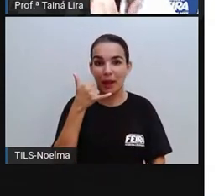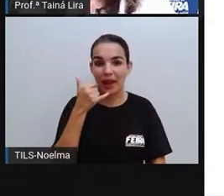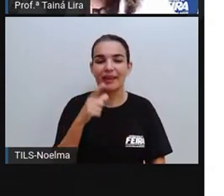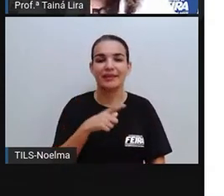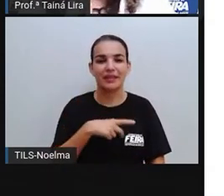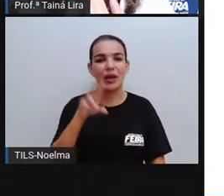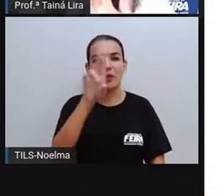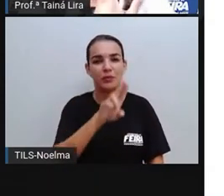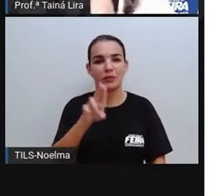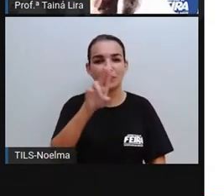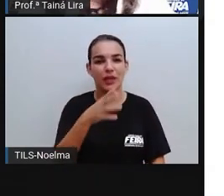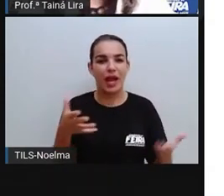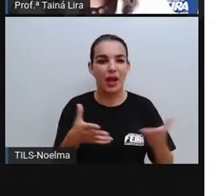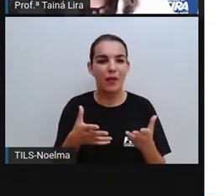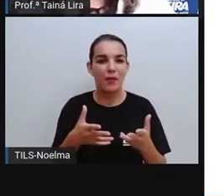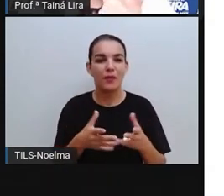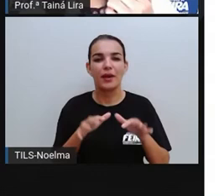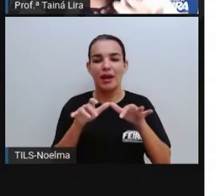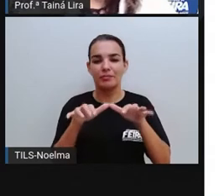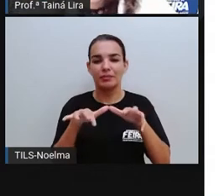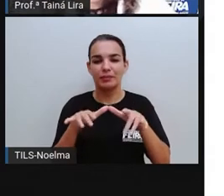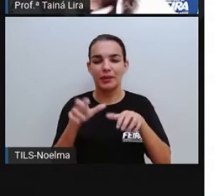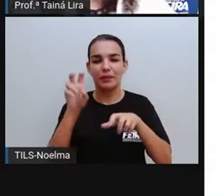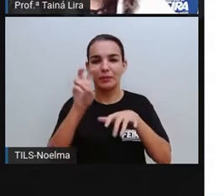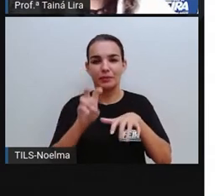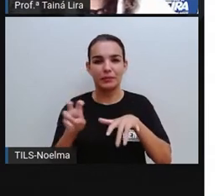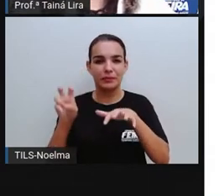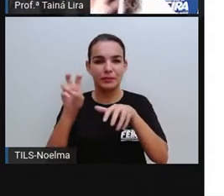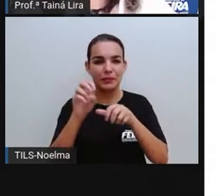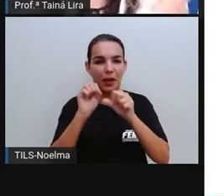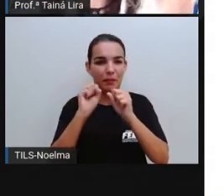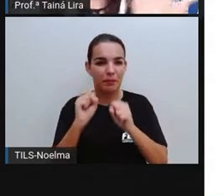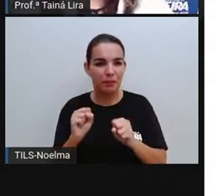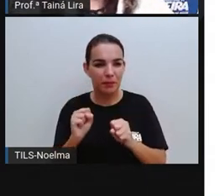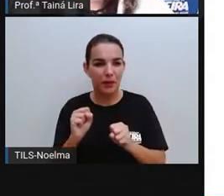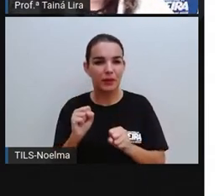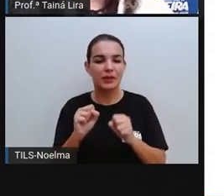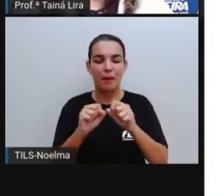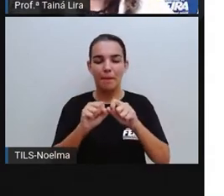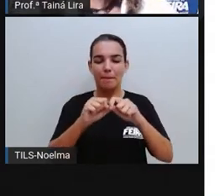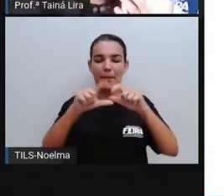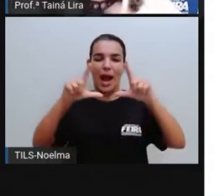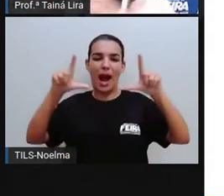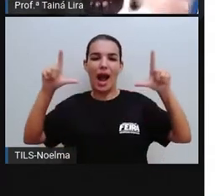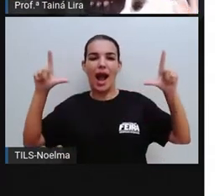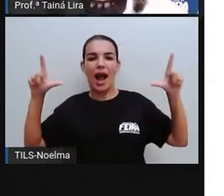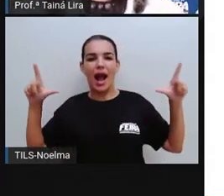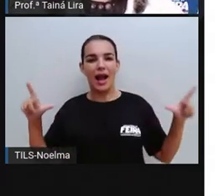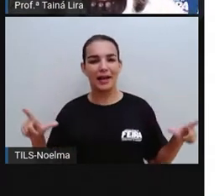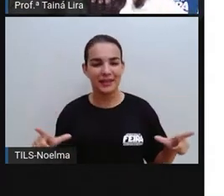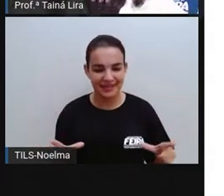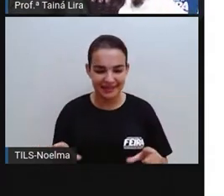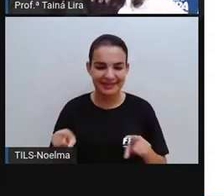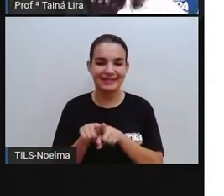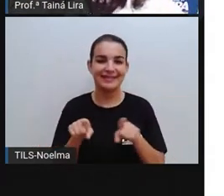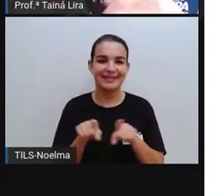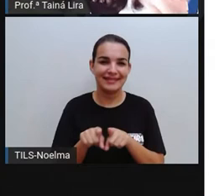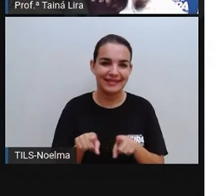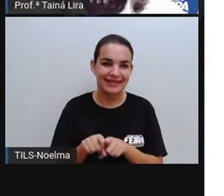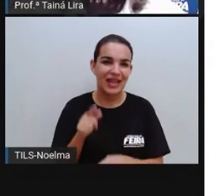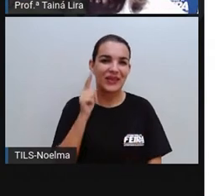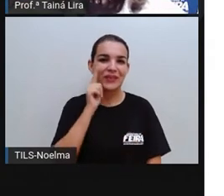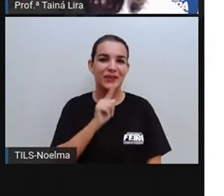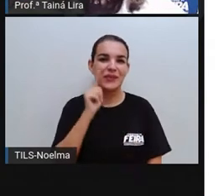também no computador. Agora já tem o recurso, né, lá no mouse, dá o clique com o botão direito, que aparecem aí os emojis, onde a gente